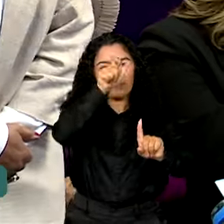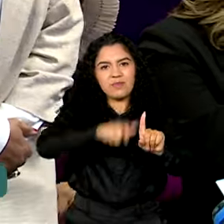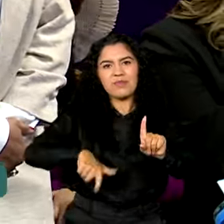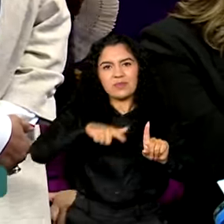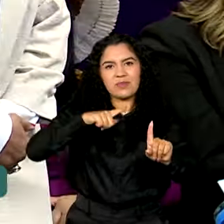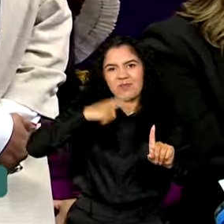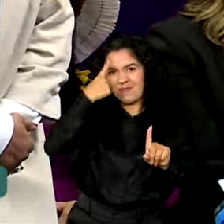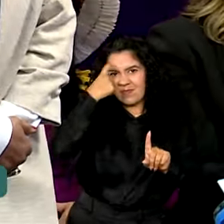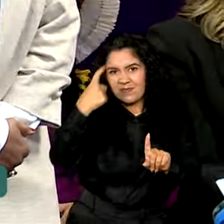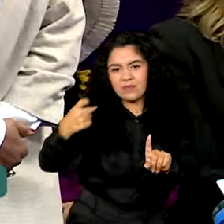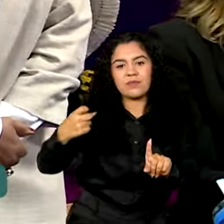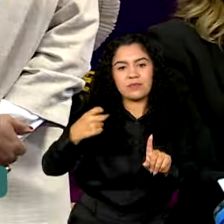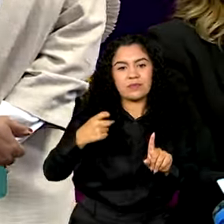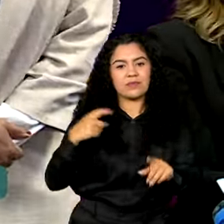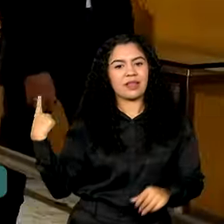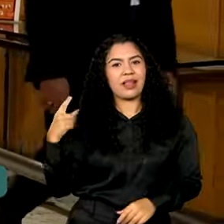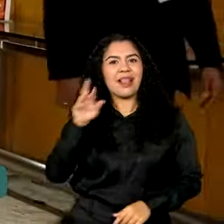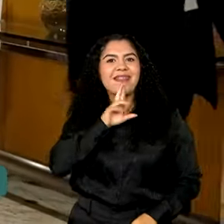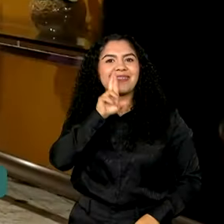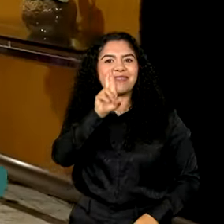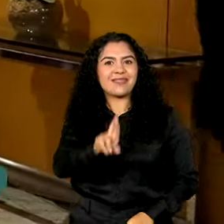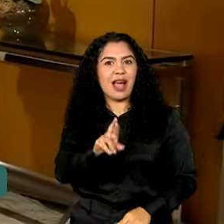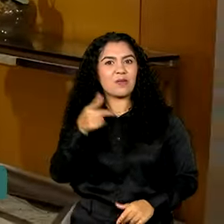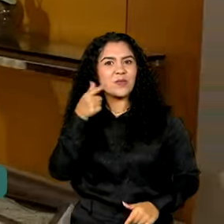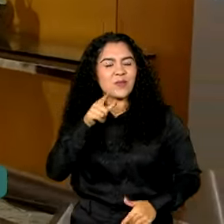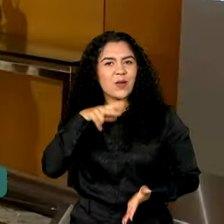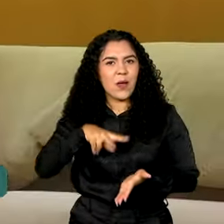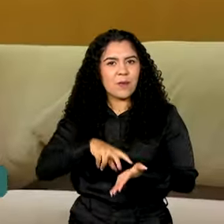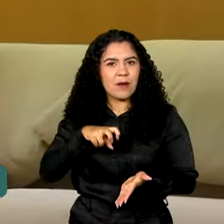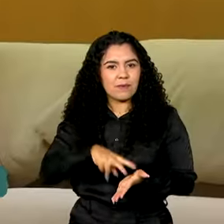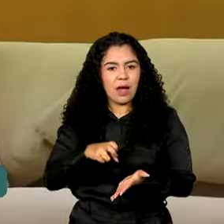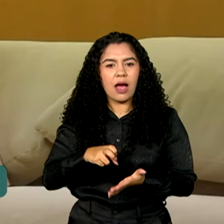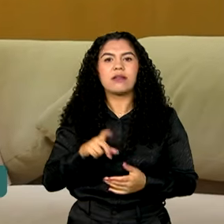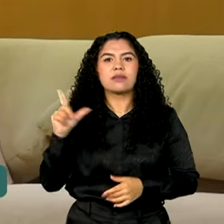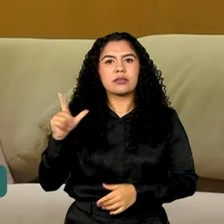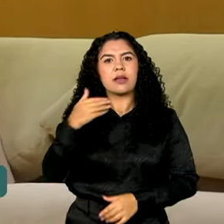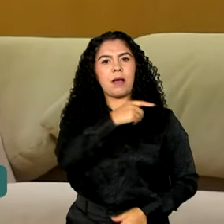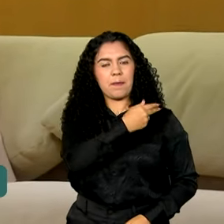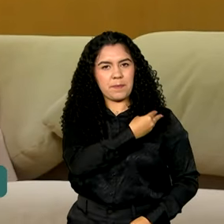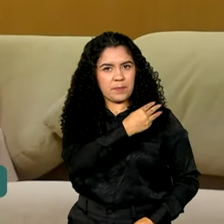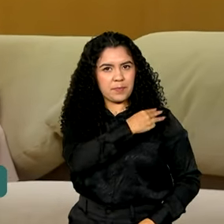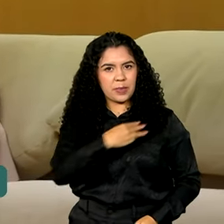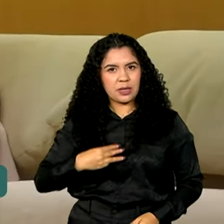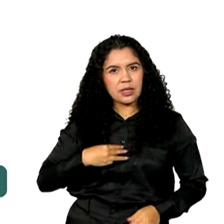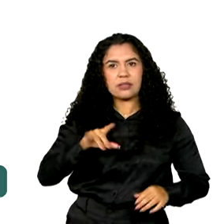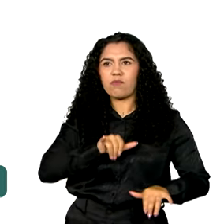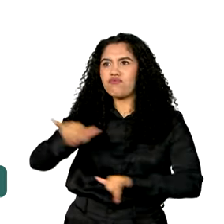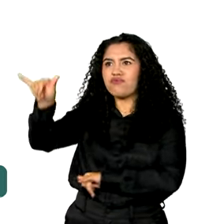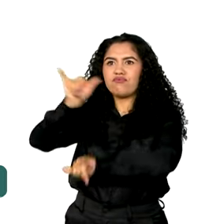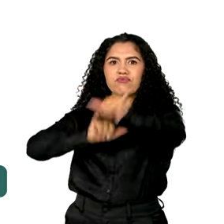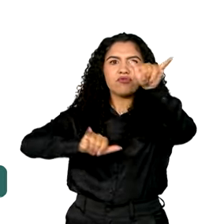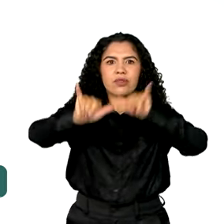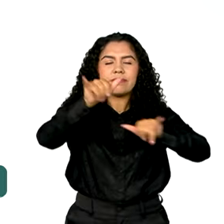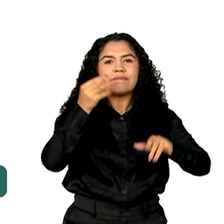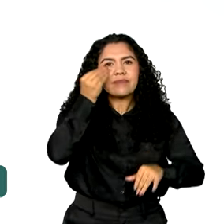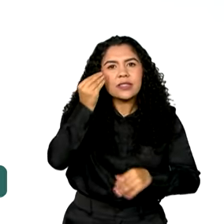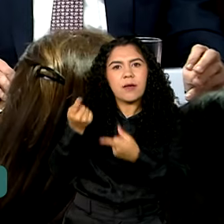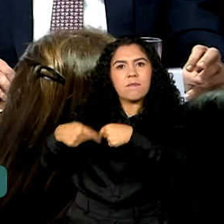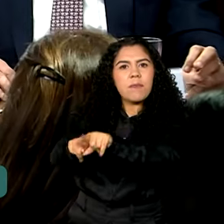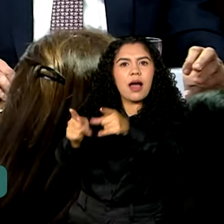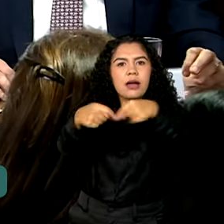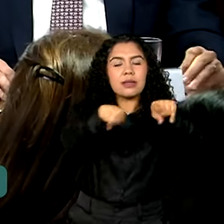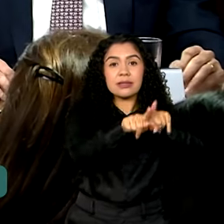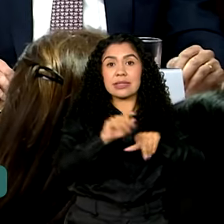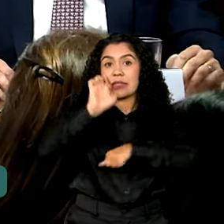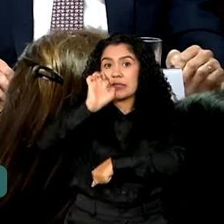resultado animou a ministra das Mulheres que percorre o país em busca de novas parcerias. No Rio de Janeiro, por exemplo,